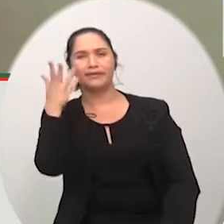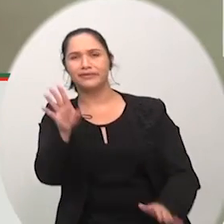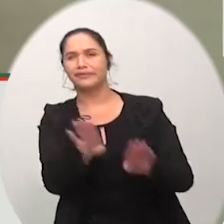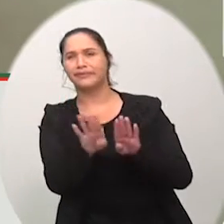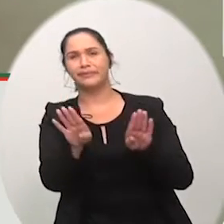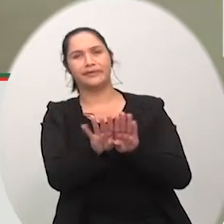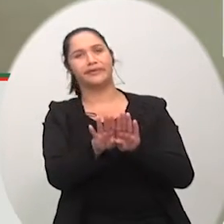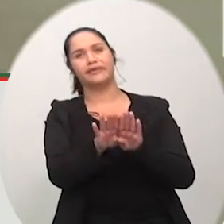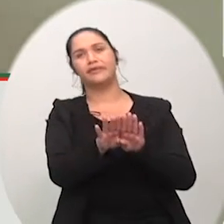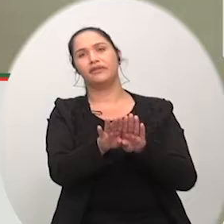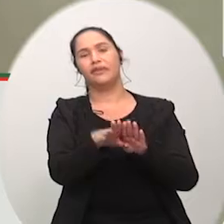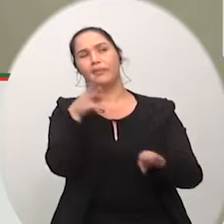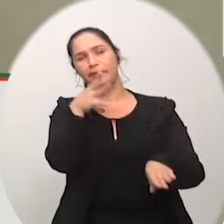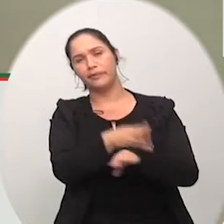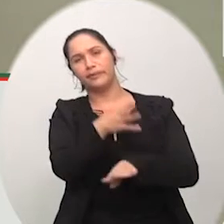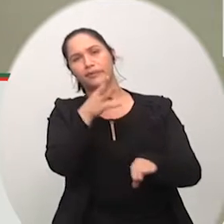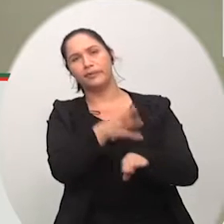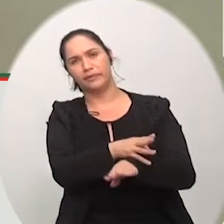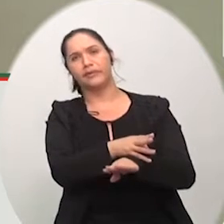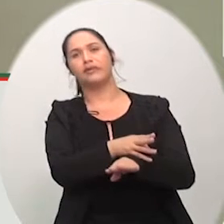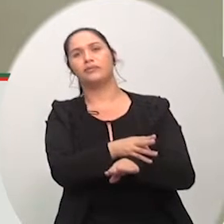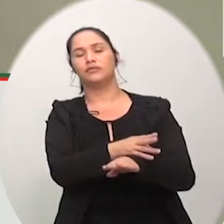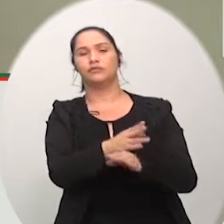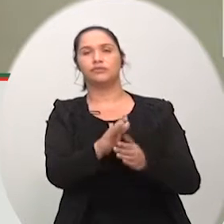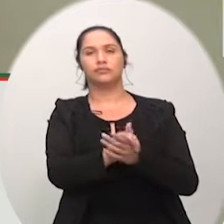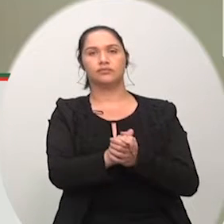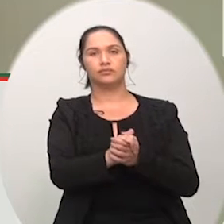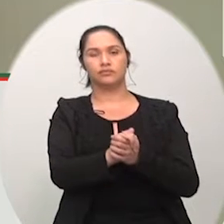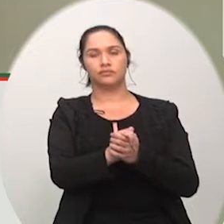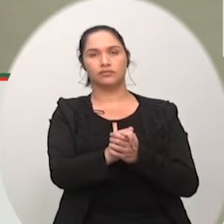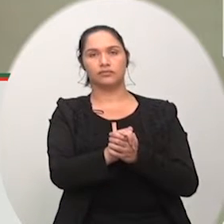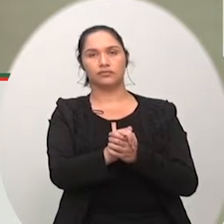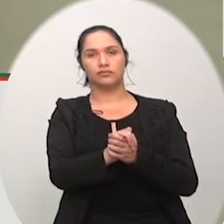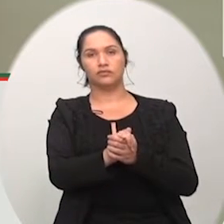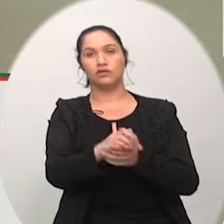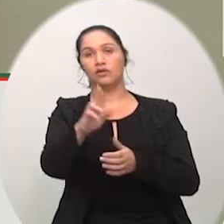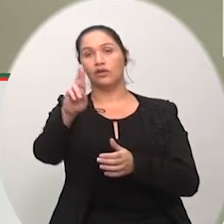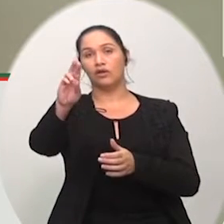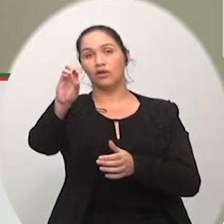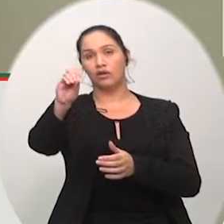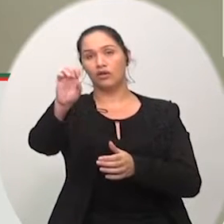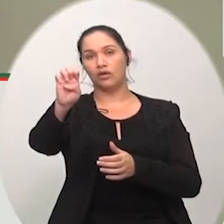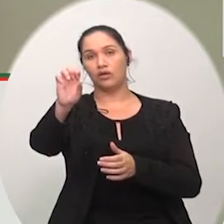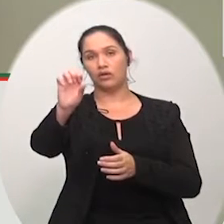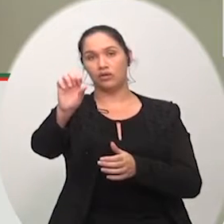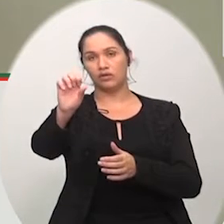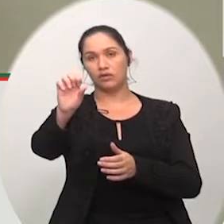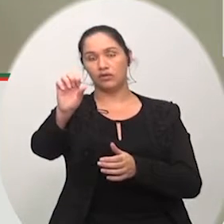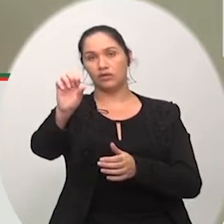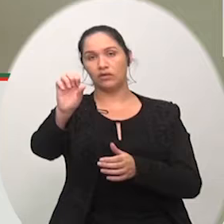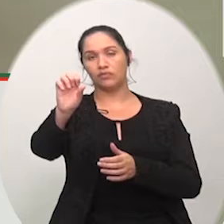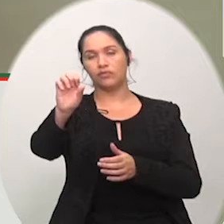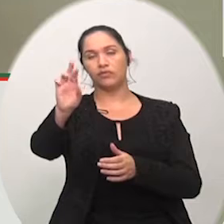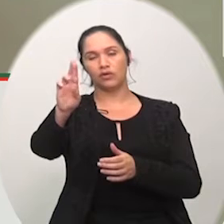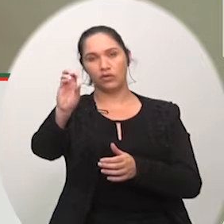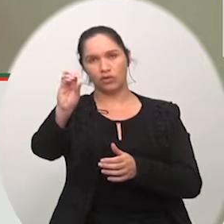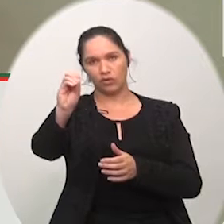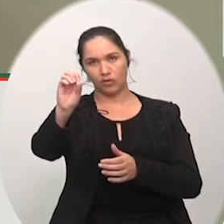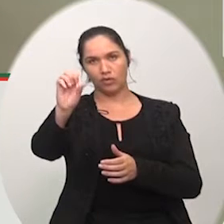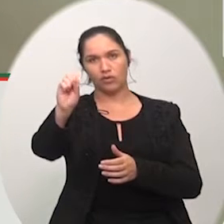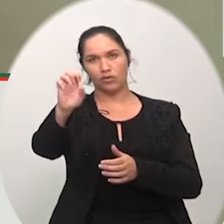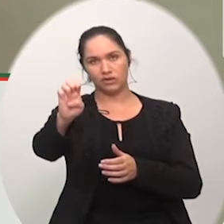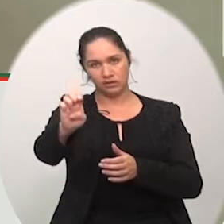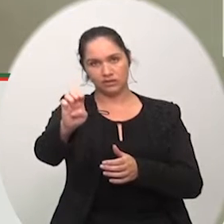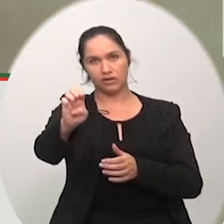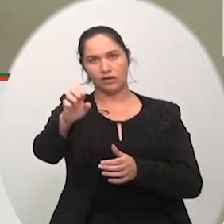palestras com palestrantes internacionais no caso de José Piquet que é presidente da Associação Internacional de Parques